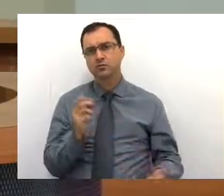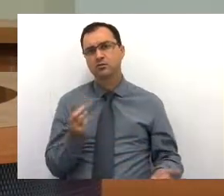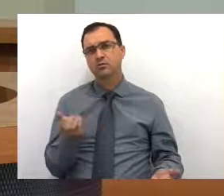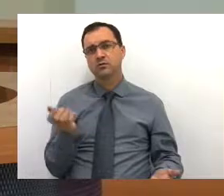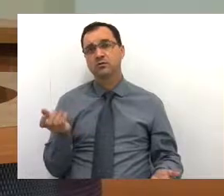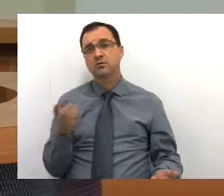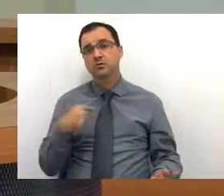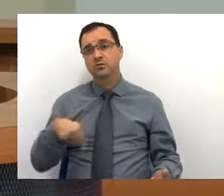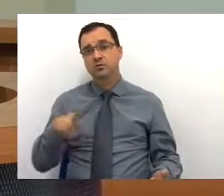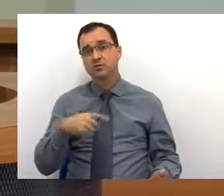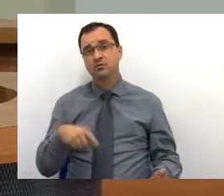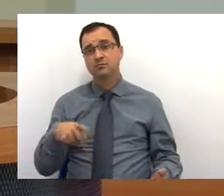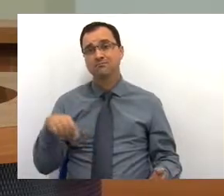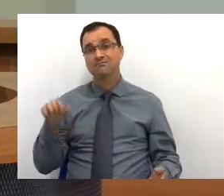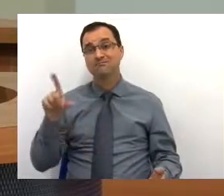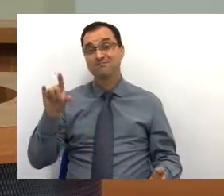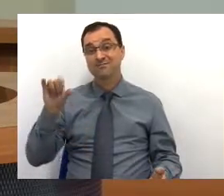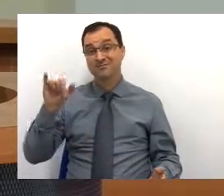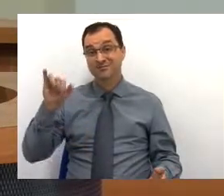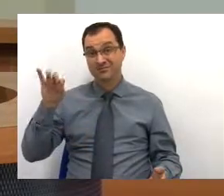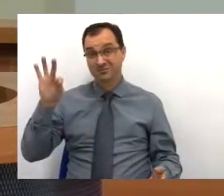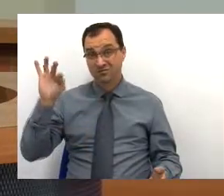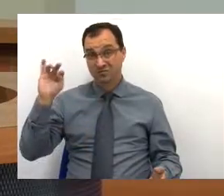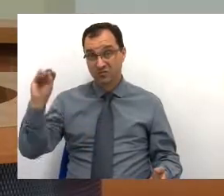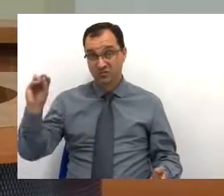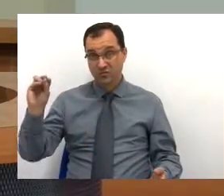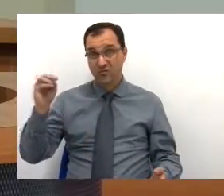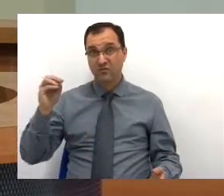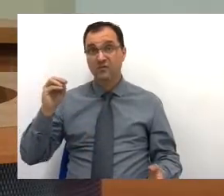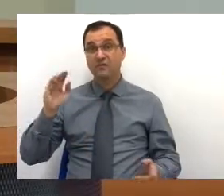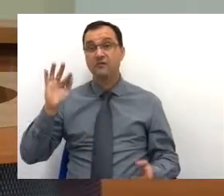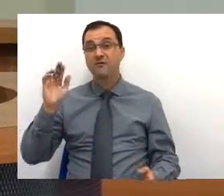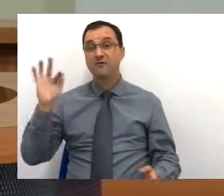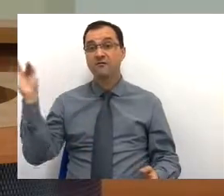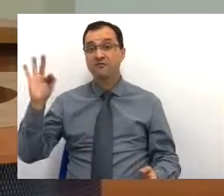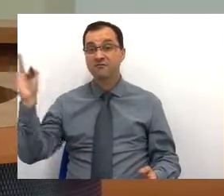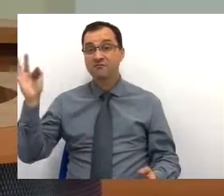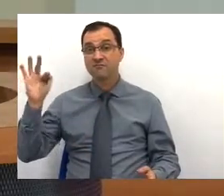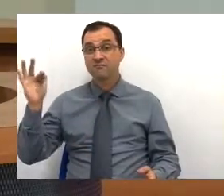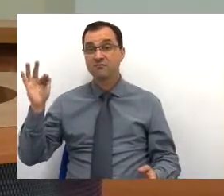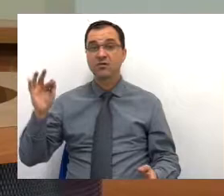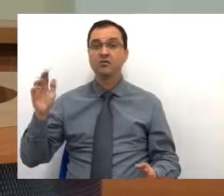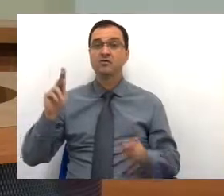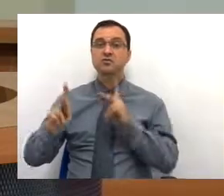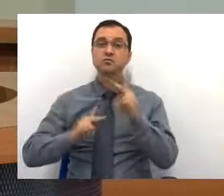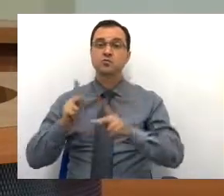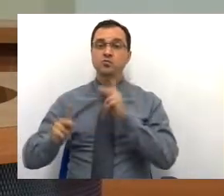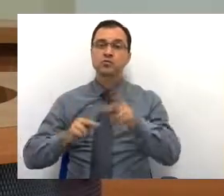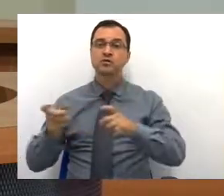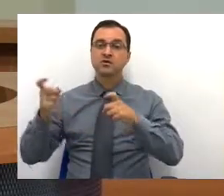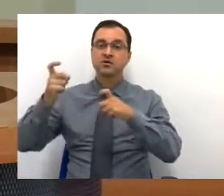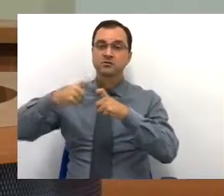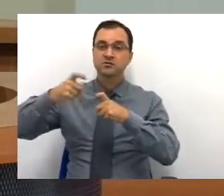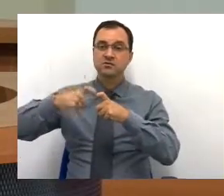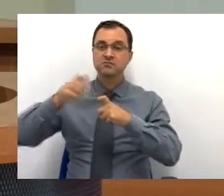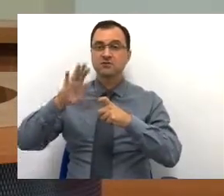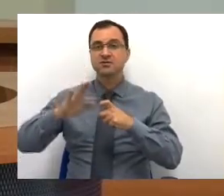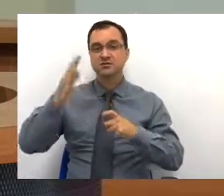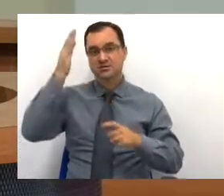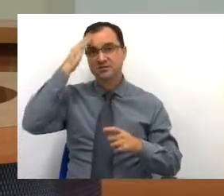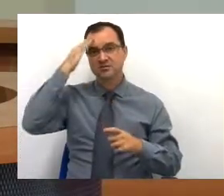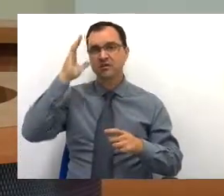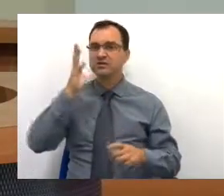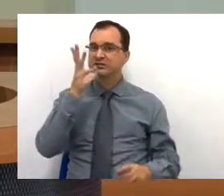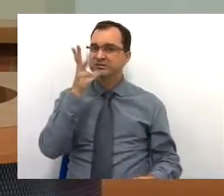o nosso maior pleito seria uma faculdade pública aqui de medicina. Mas a gente sabe que isso pode